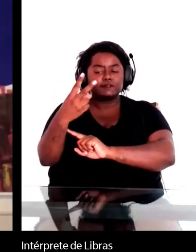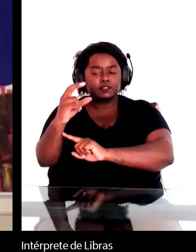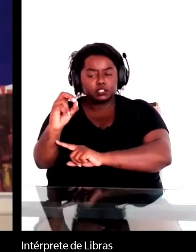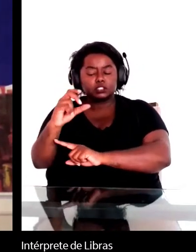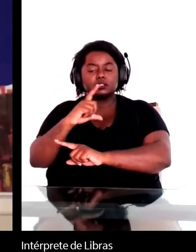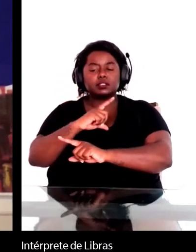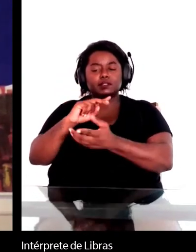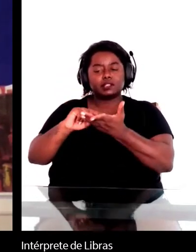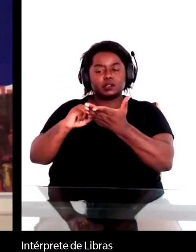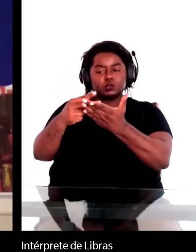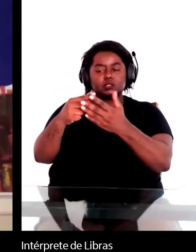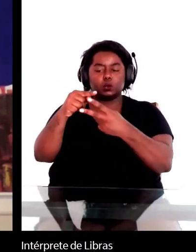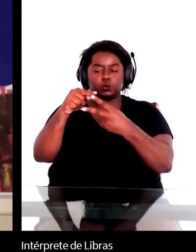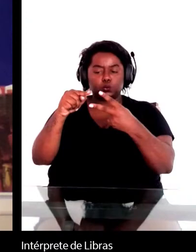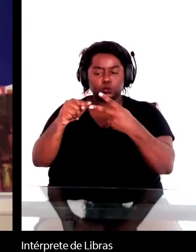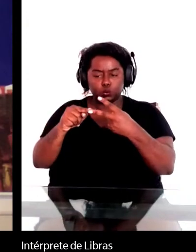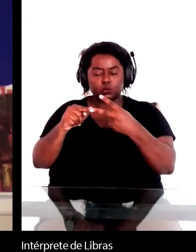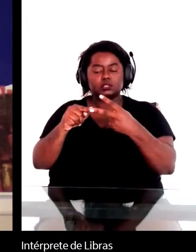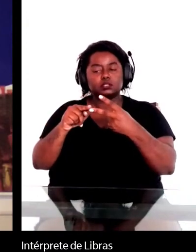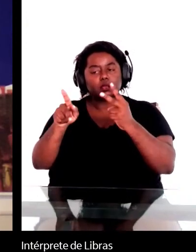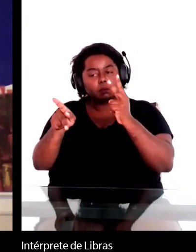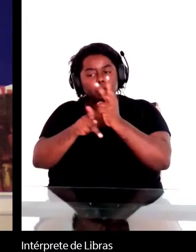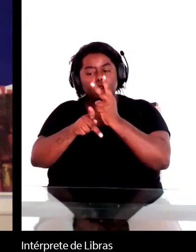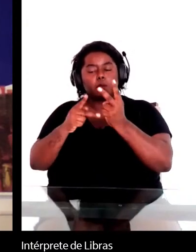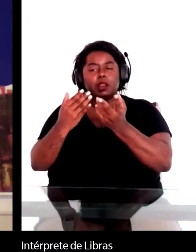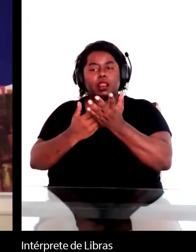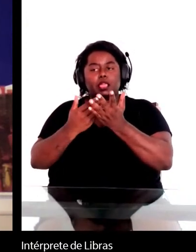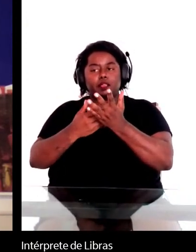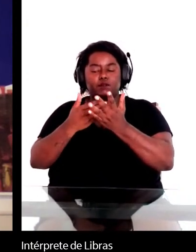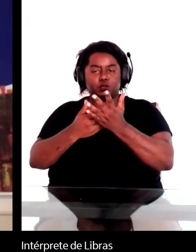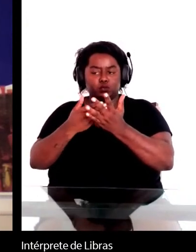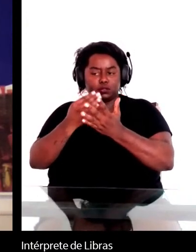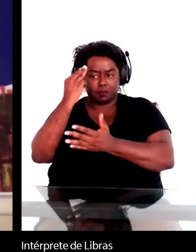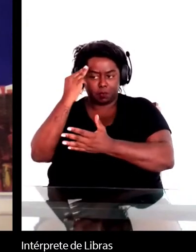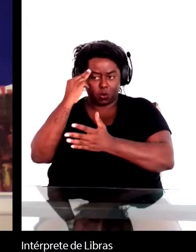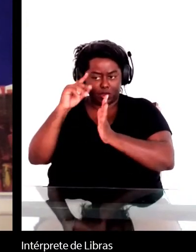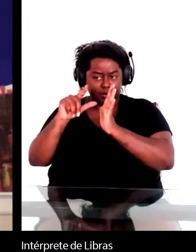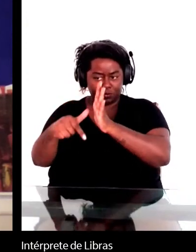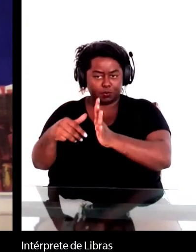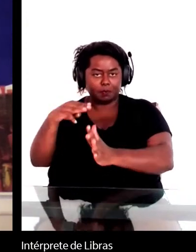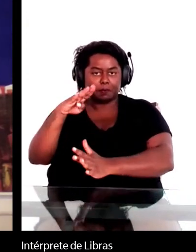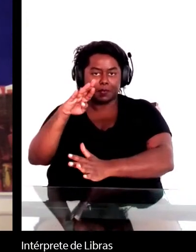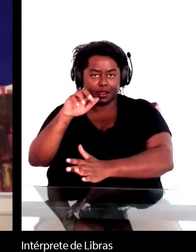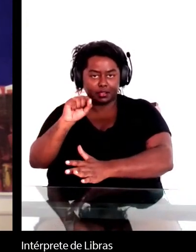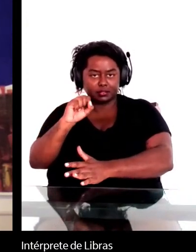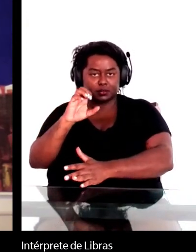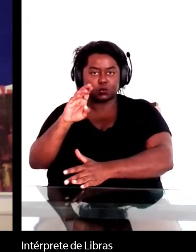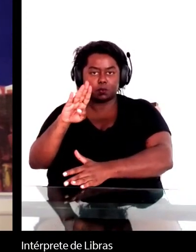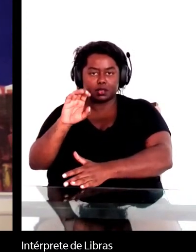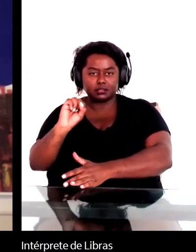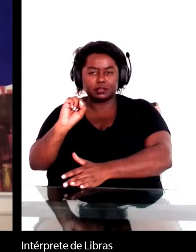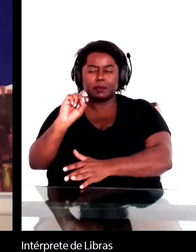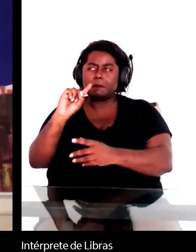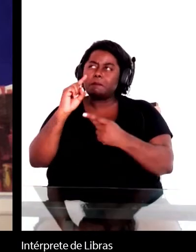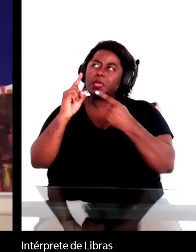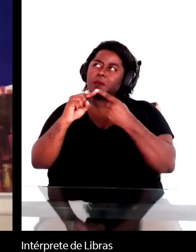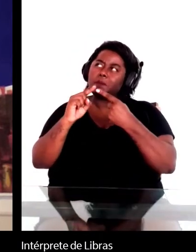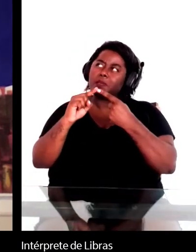novas tradições das Memórias Pássimas de Brás Cubas. A primeira, eu não sei qual foi a